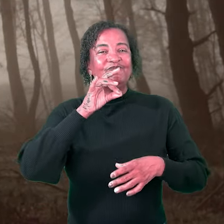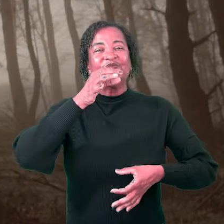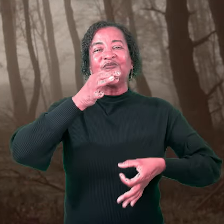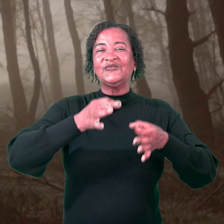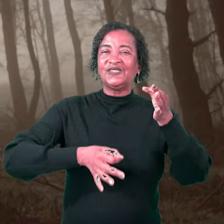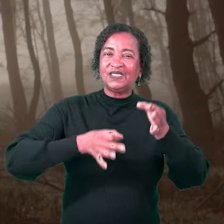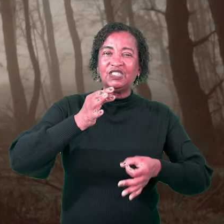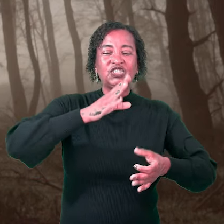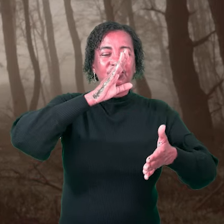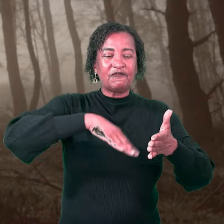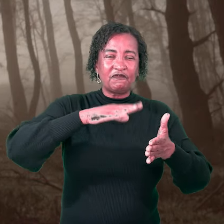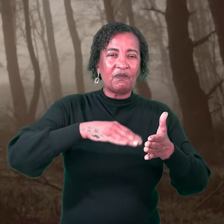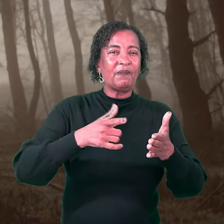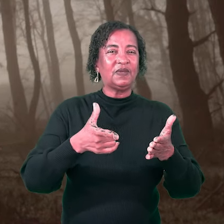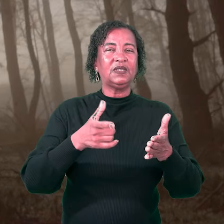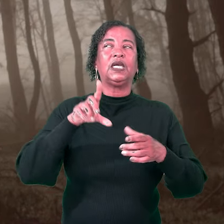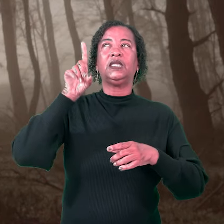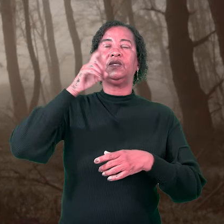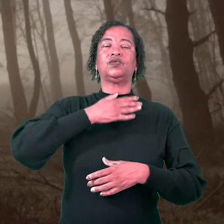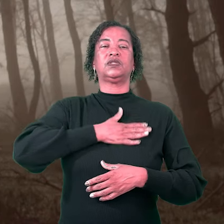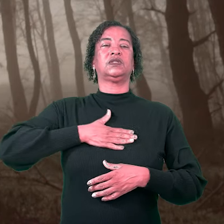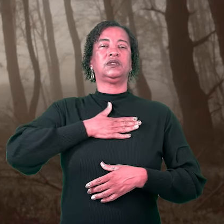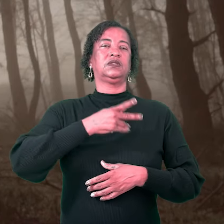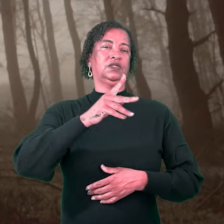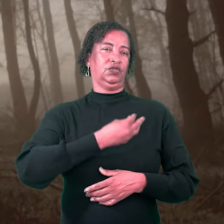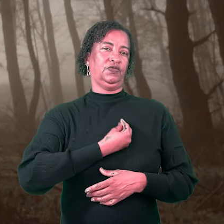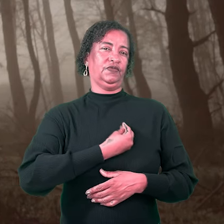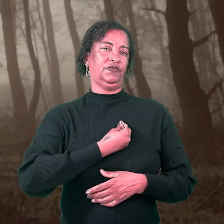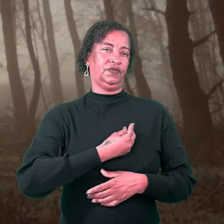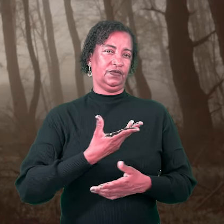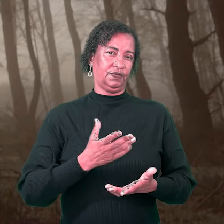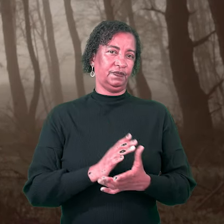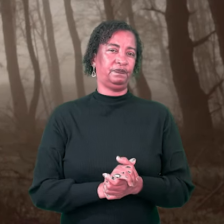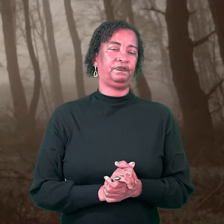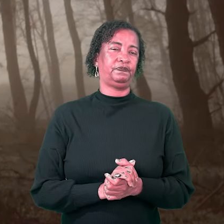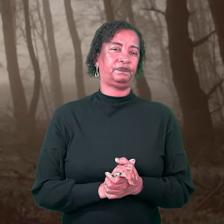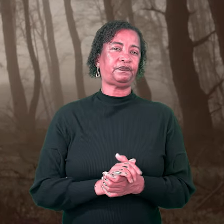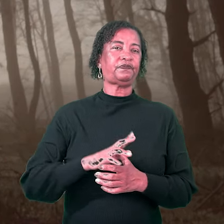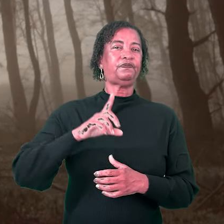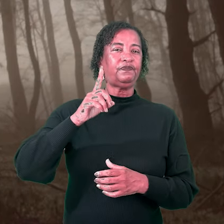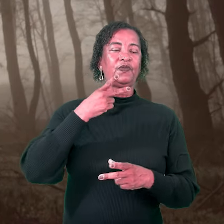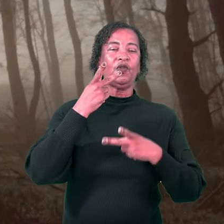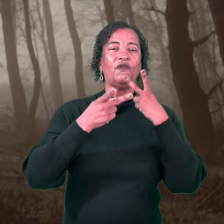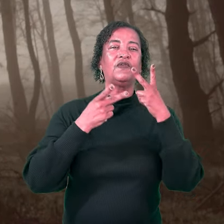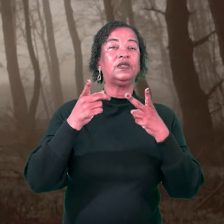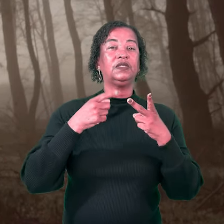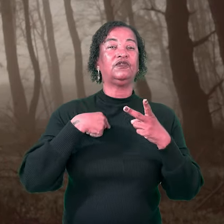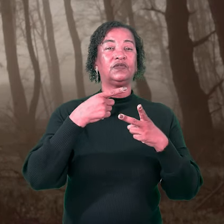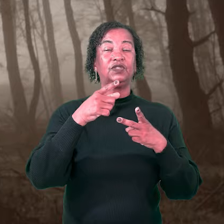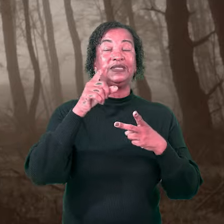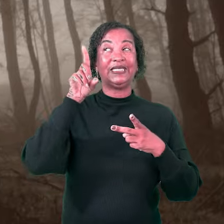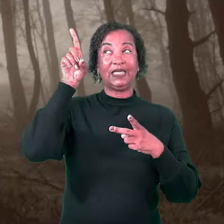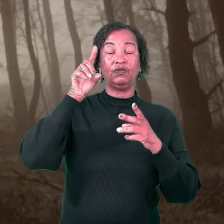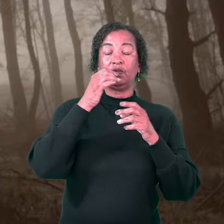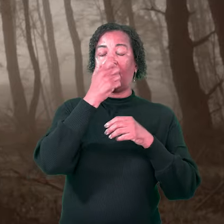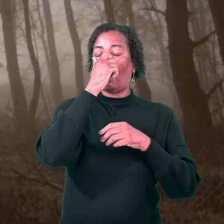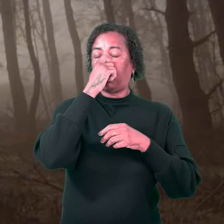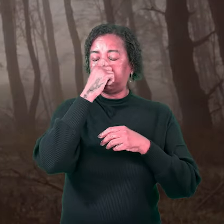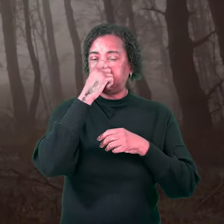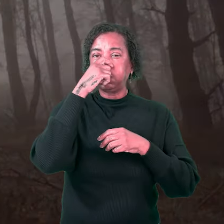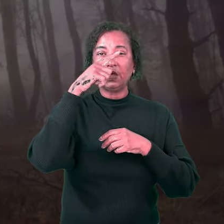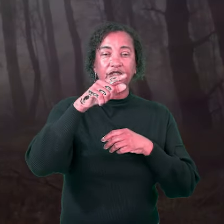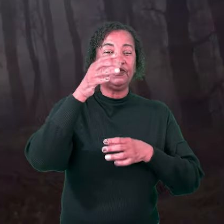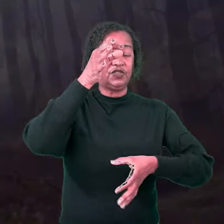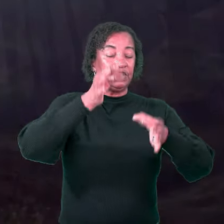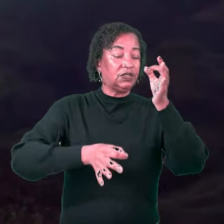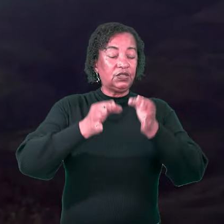Deus o satisfará. Na verdade, o grego sugere que Deus encherá você de tanta justiça que você pode até